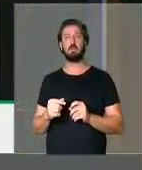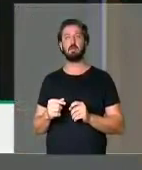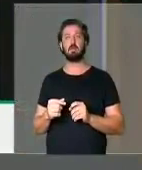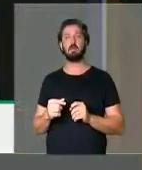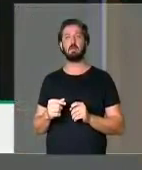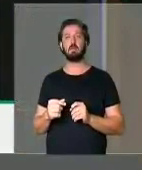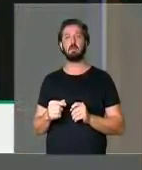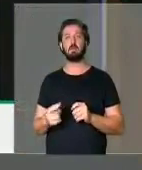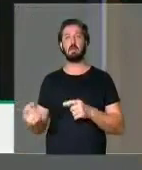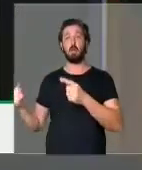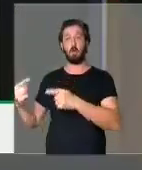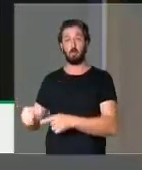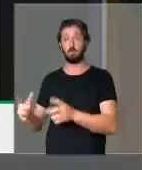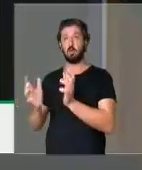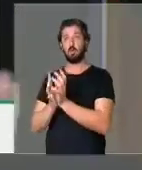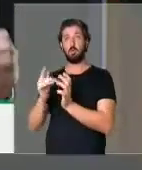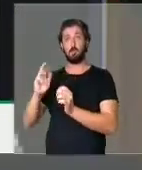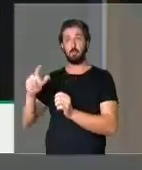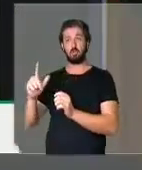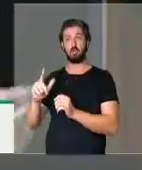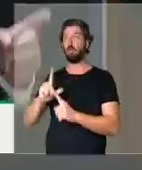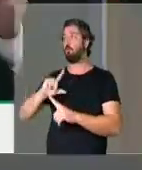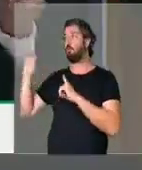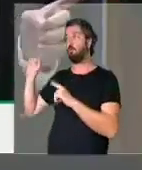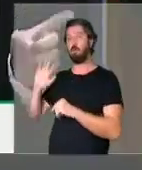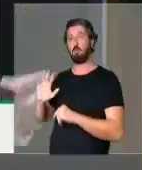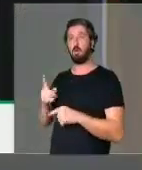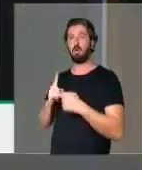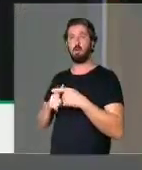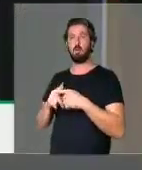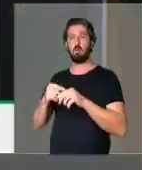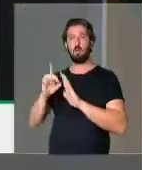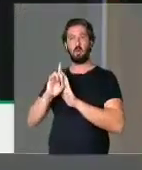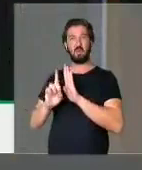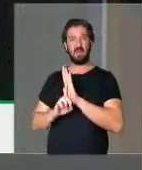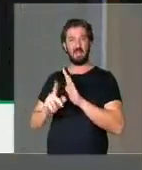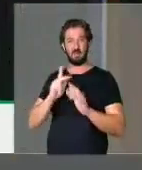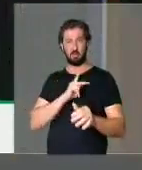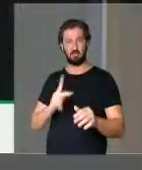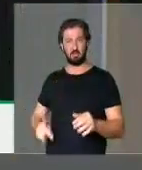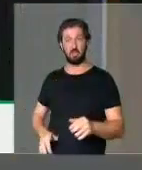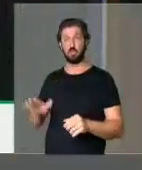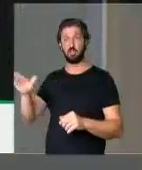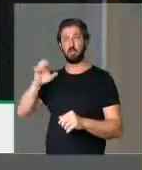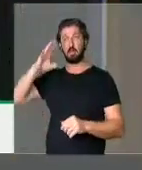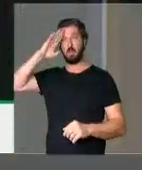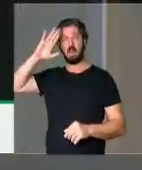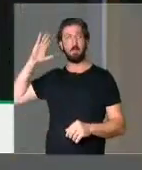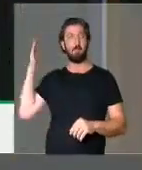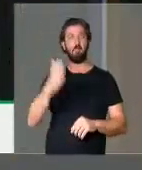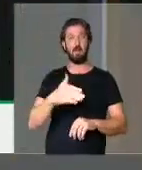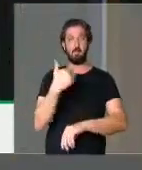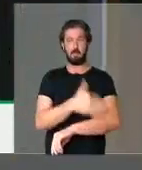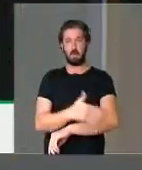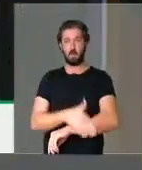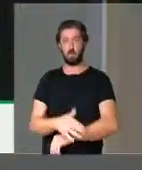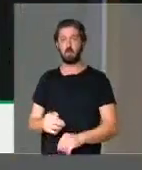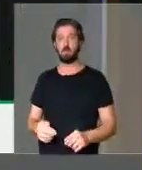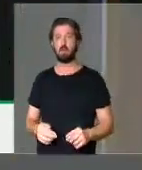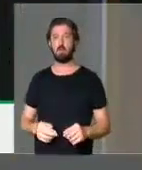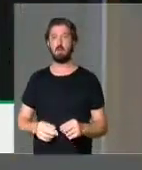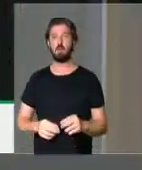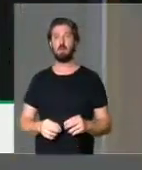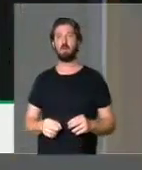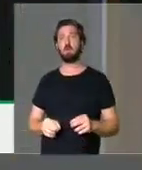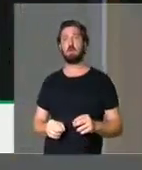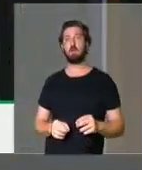A oposição e a bancada do PSOL saiu do plenário por conta de um decreto presidencial que convocava as Forças Armadas. Graças a Deus.